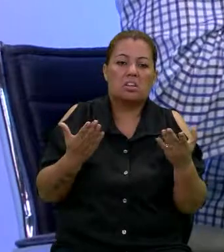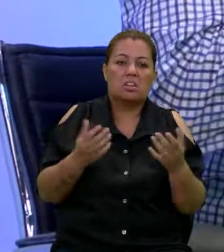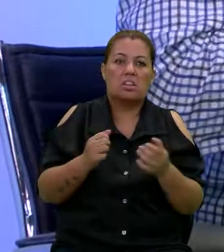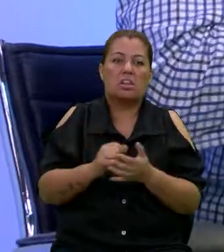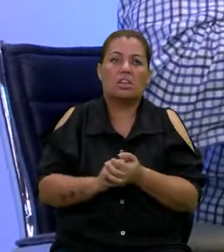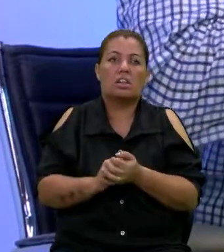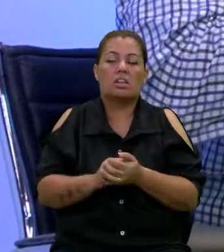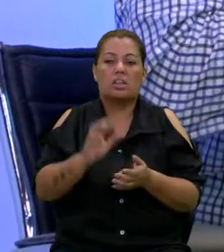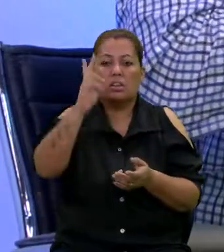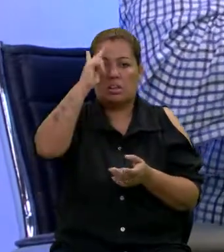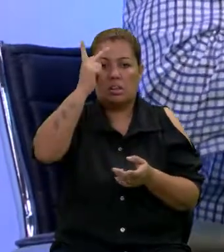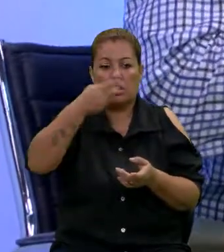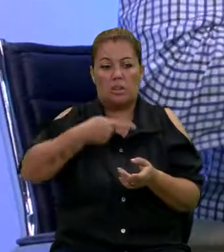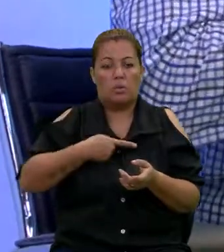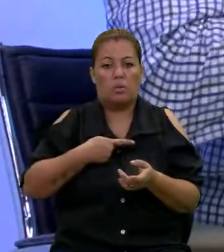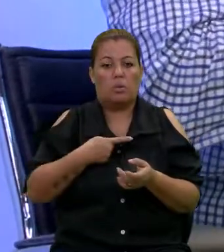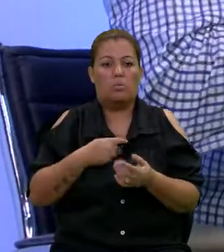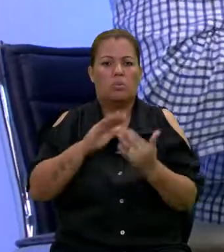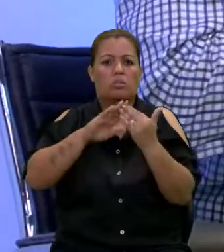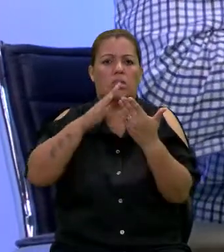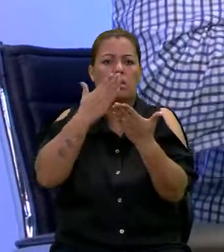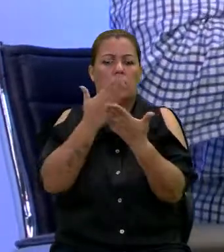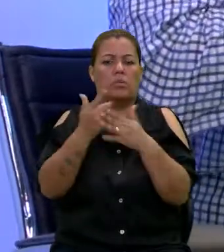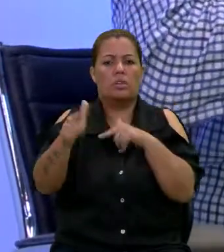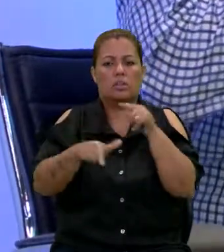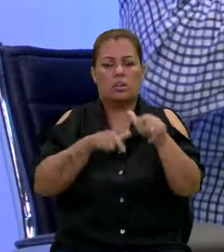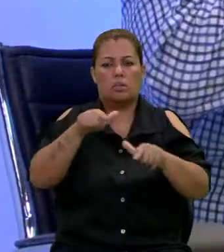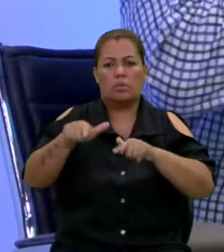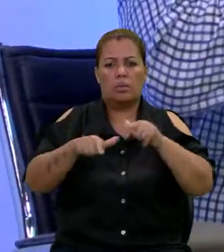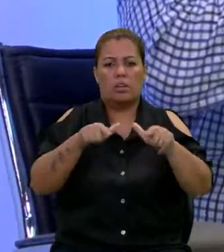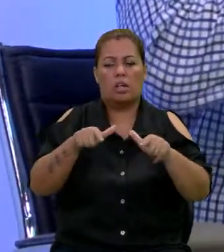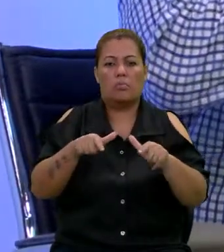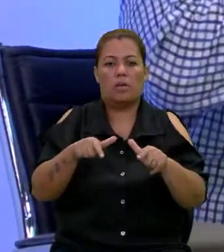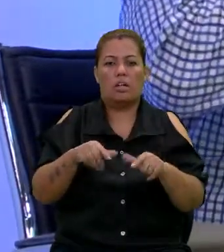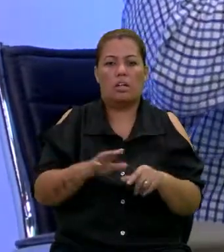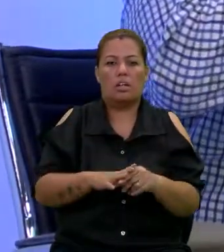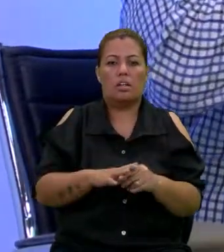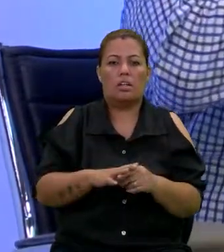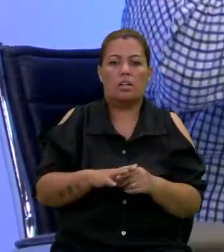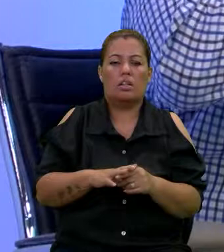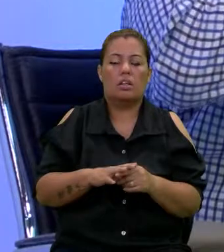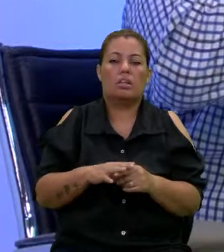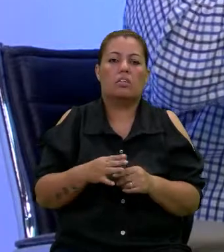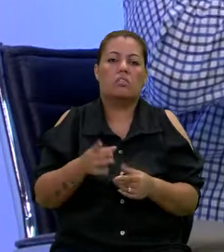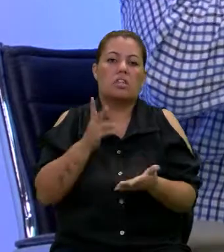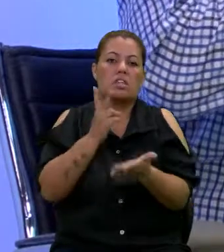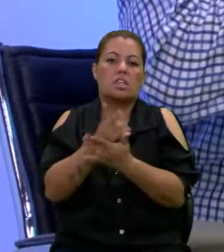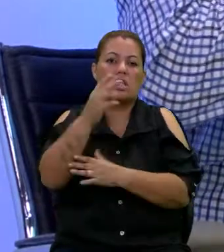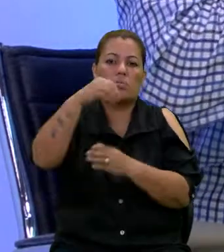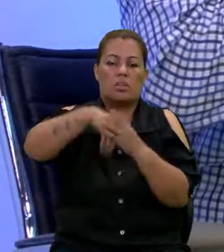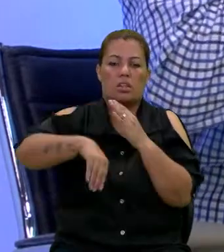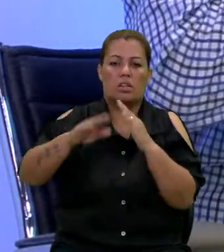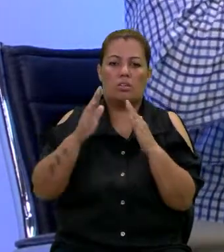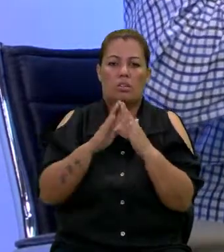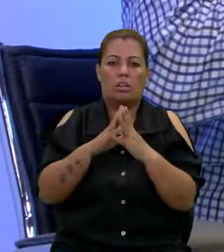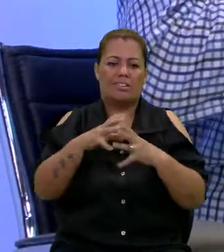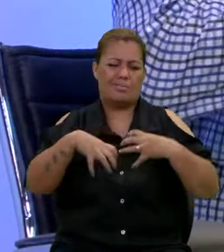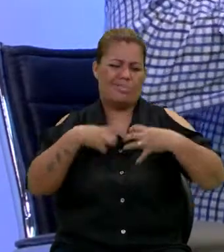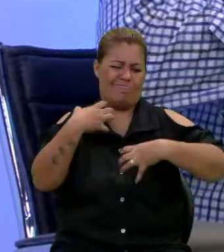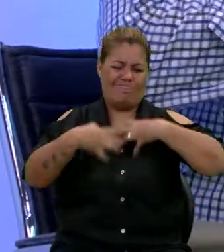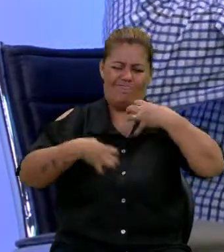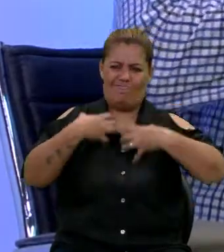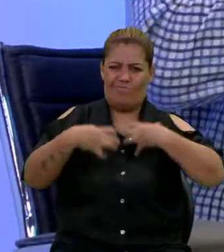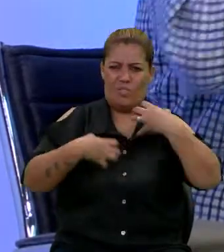se recuperar um dia, ir para a escola, ir para o trabalho, então, vivia segregada dentro da casa, e a mãe com a angústia dela.